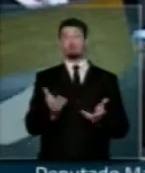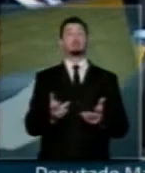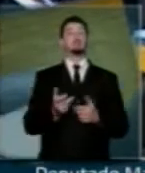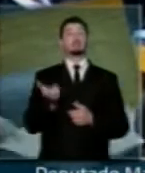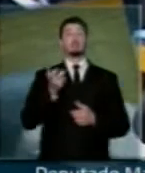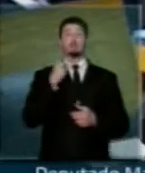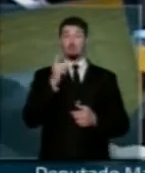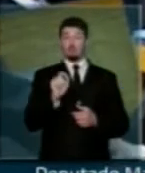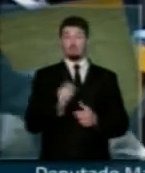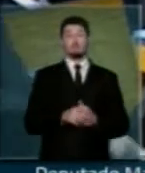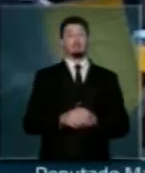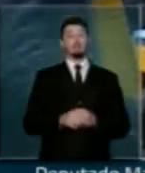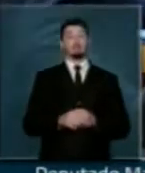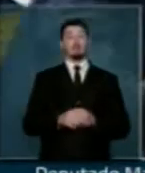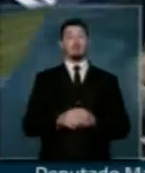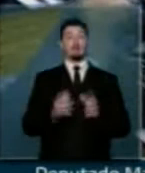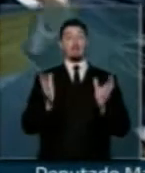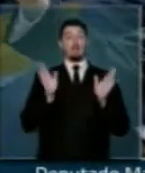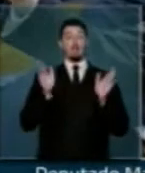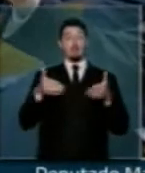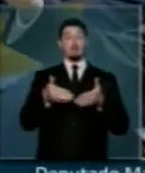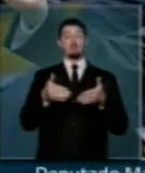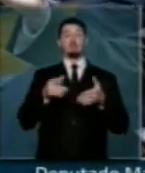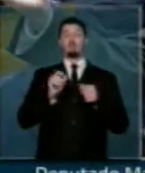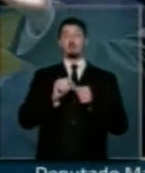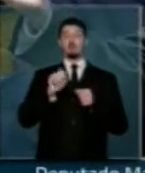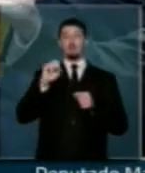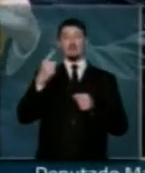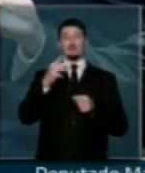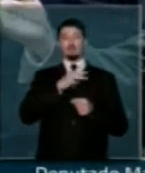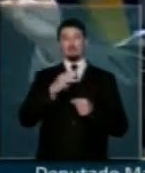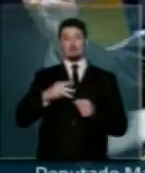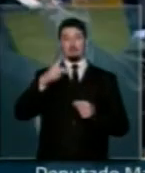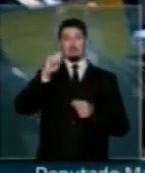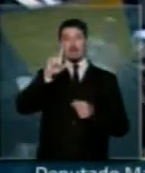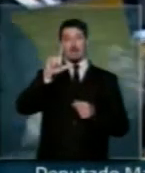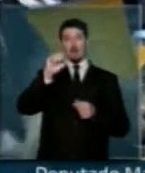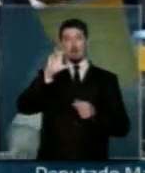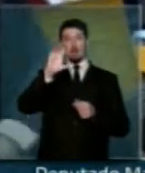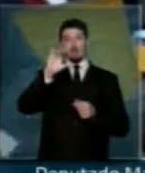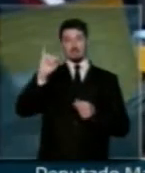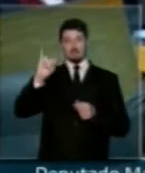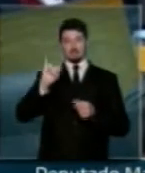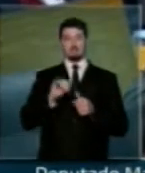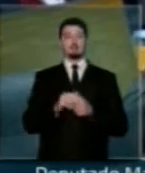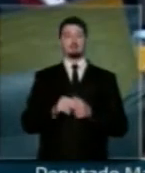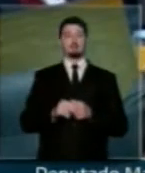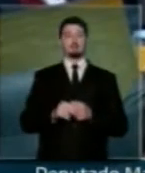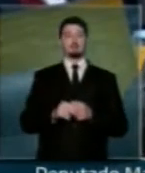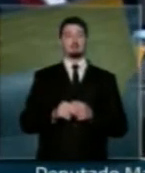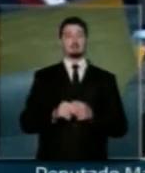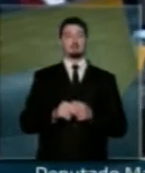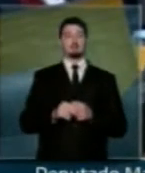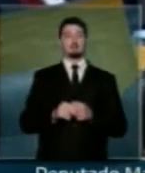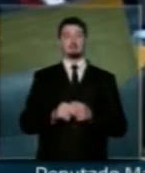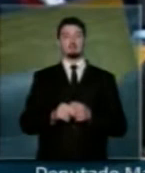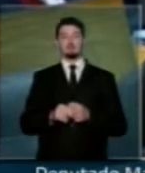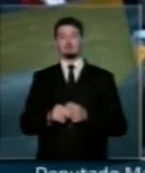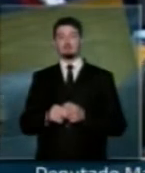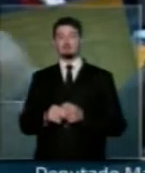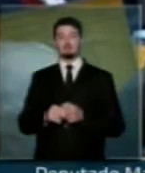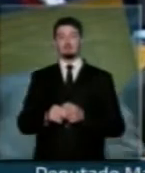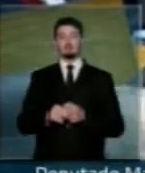excelência que aquela comissão presidida pelo hoje ministro Palocci, Antônio Palocci, nós, eu cheguei a